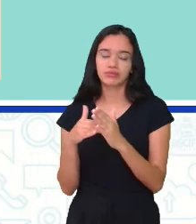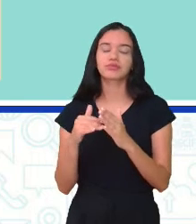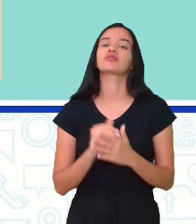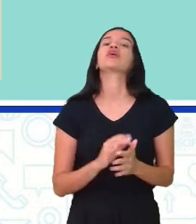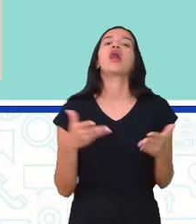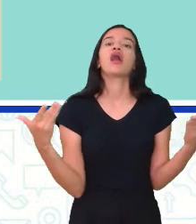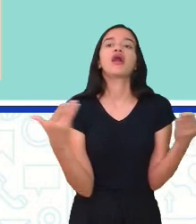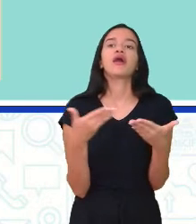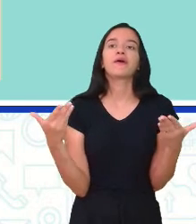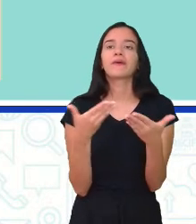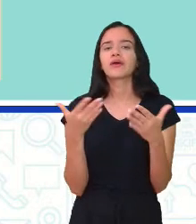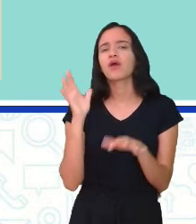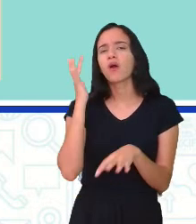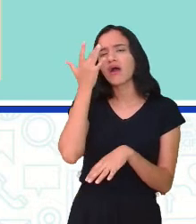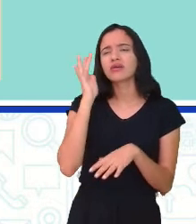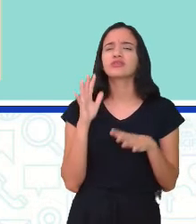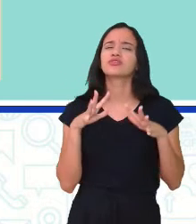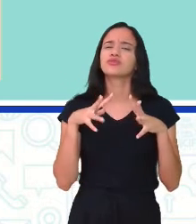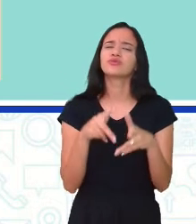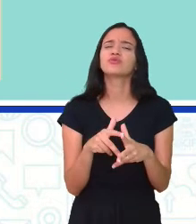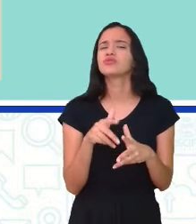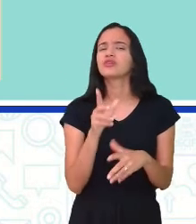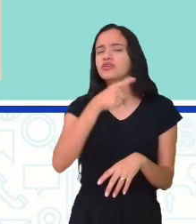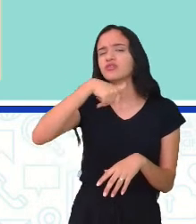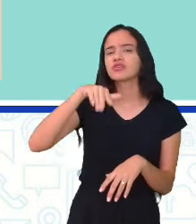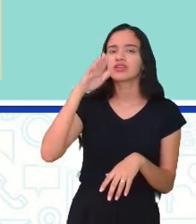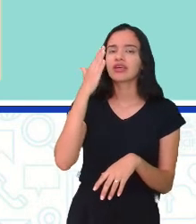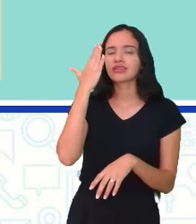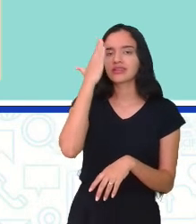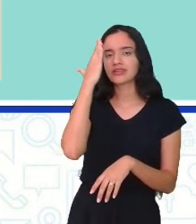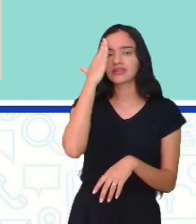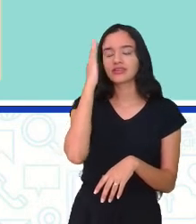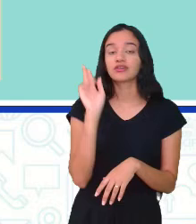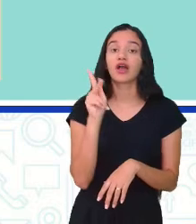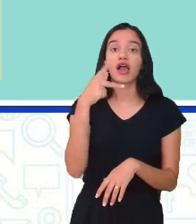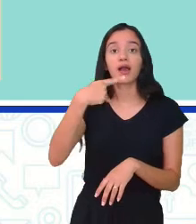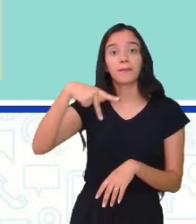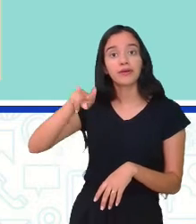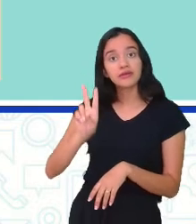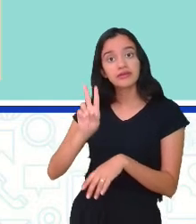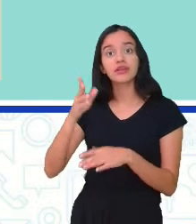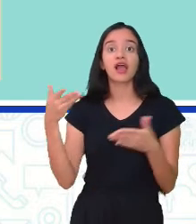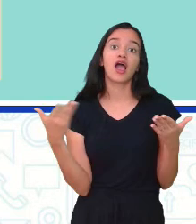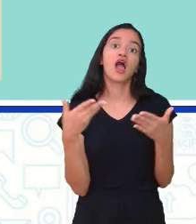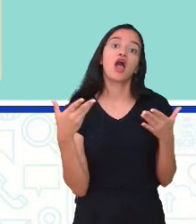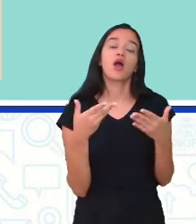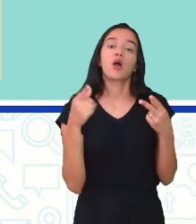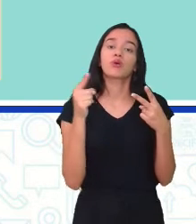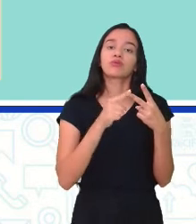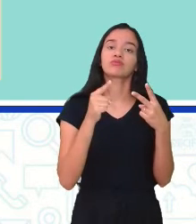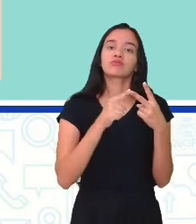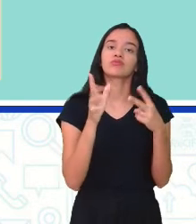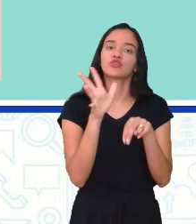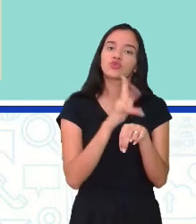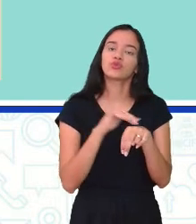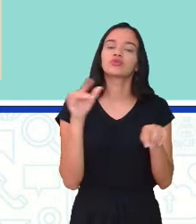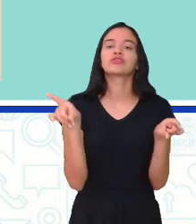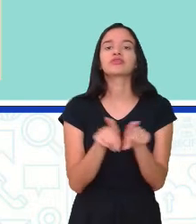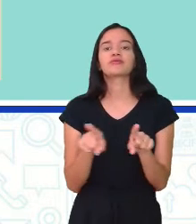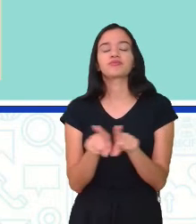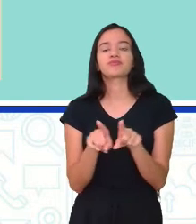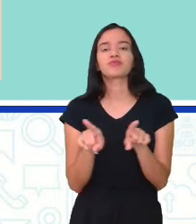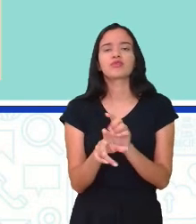E agora eu acho que vocês já entenderam direitinho a questão do HPV. Vamos para outra doença que também